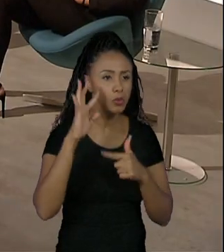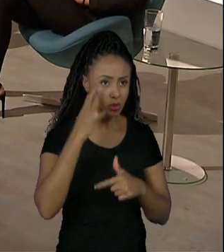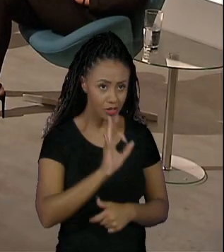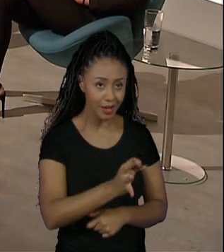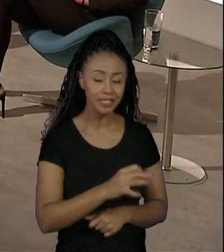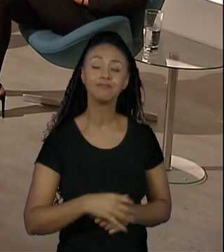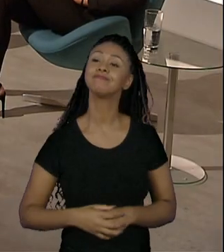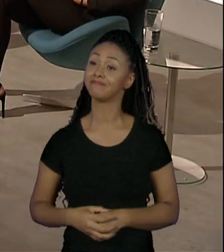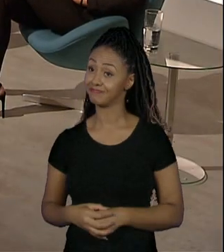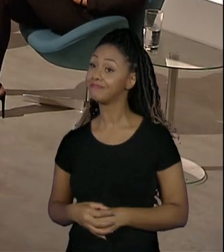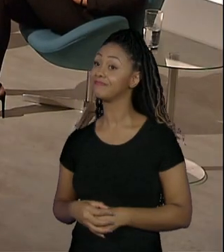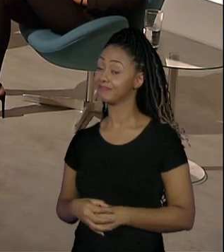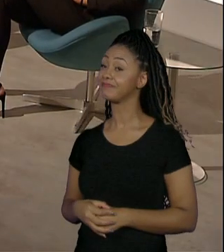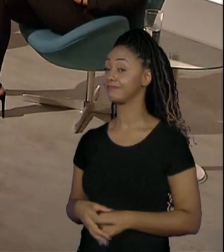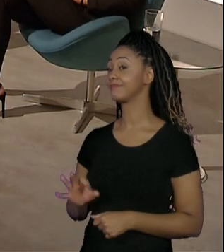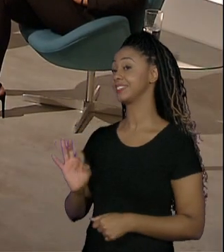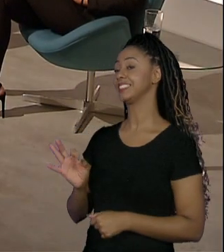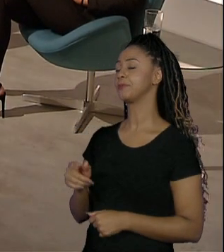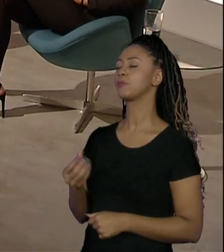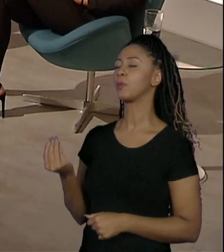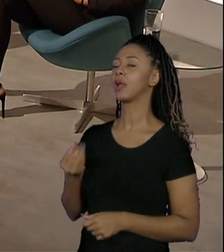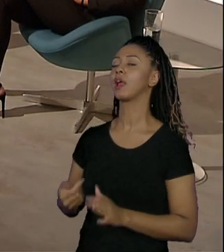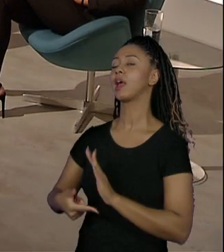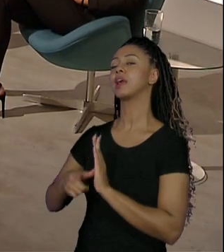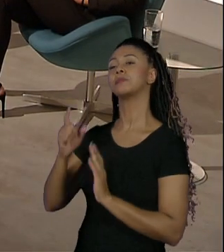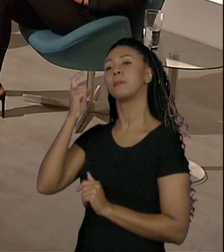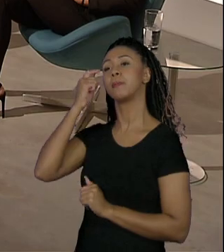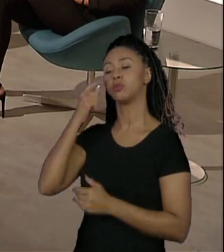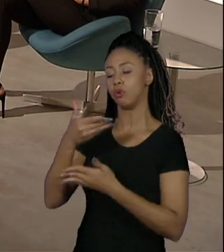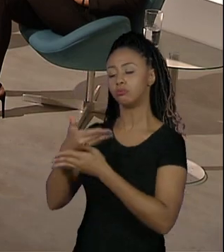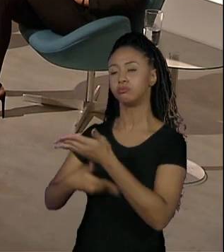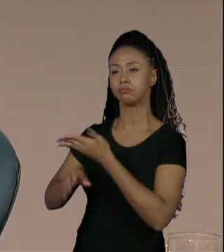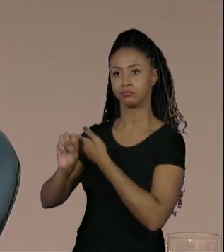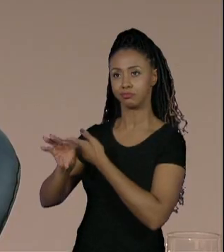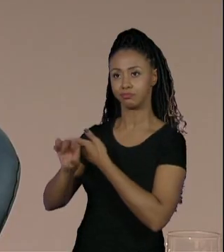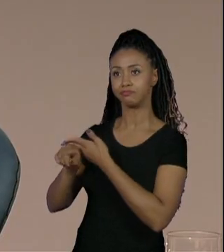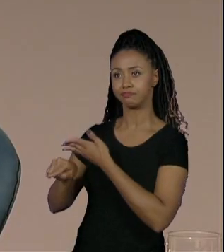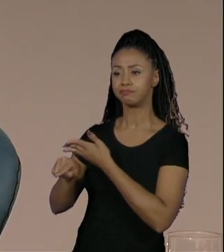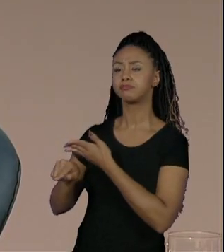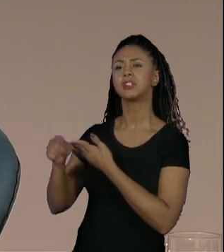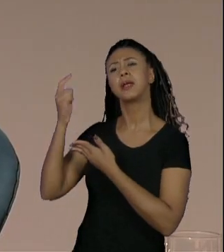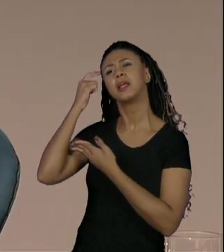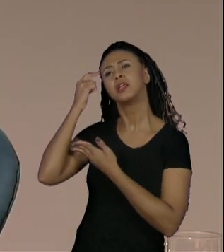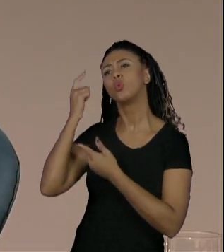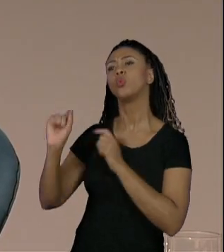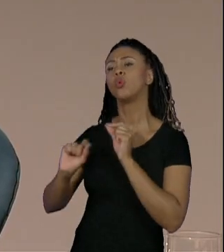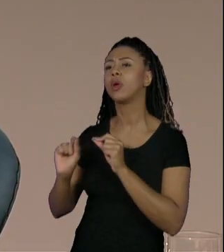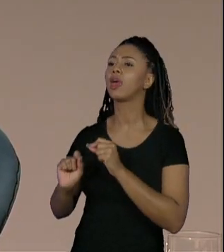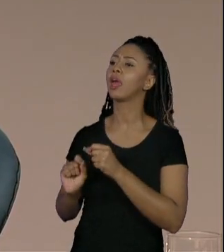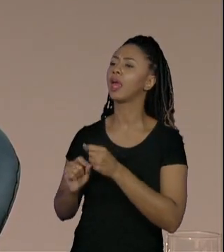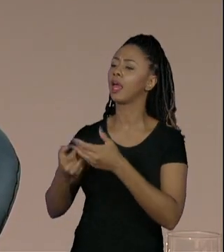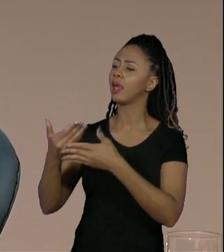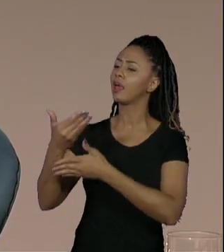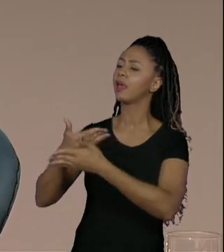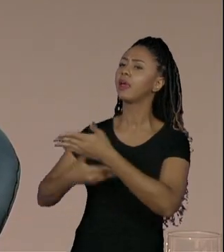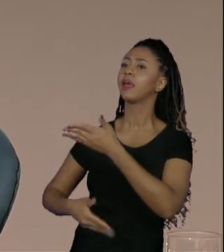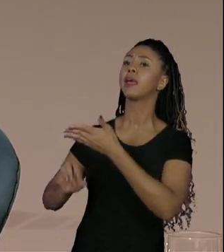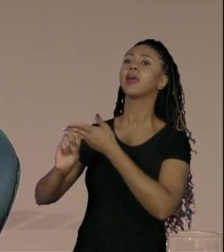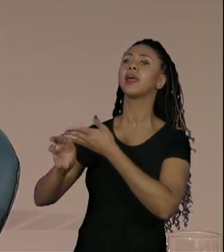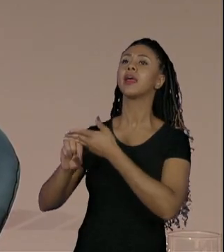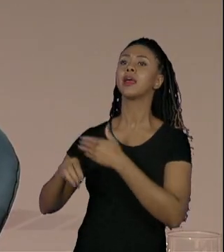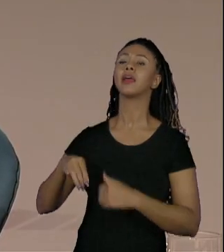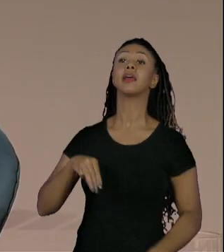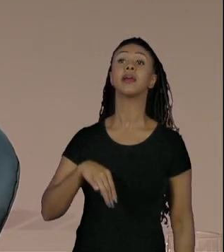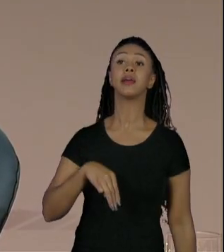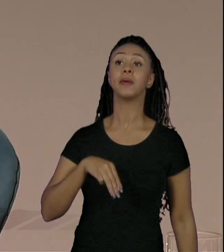tá? Quando a gente pensou na matriz curricular, é importante que o aluno entenda o que é uma matriz curricular. Matriz curricular é um conjunto